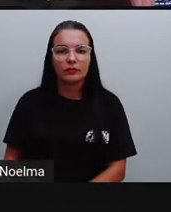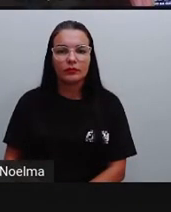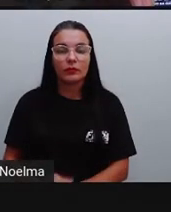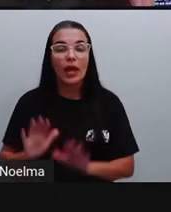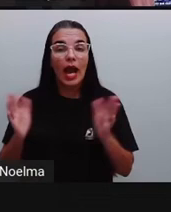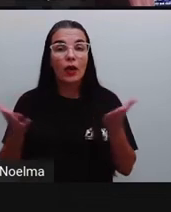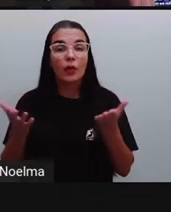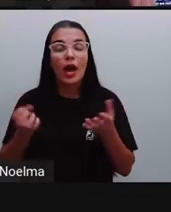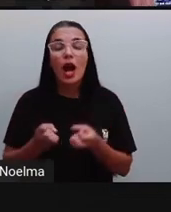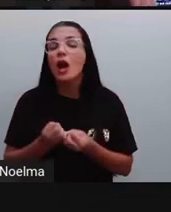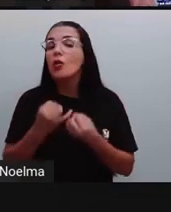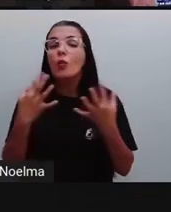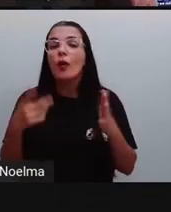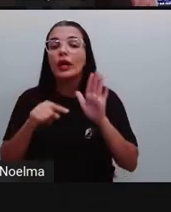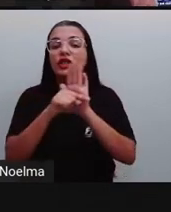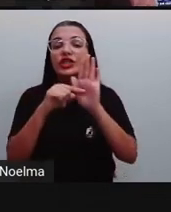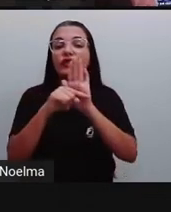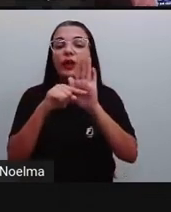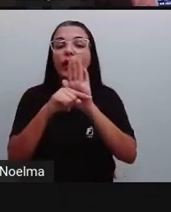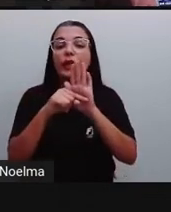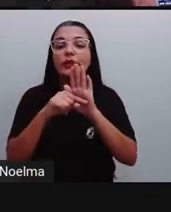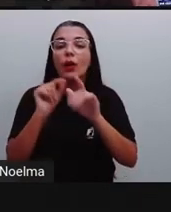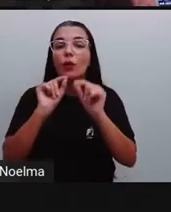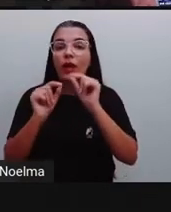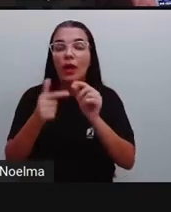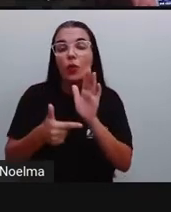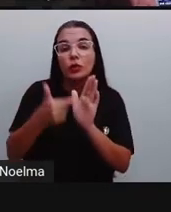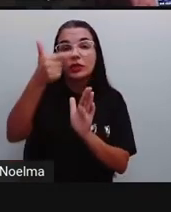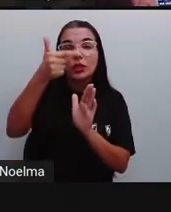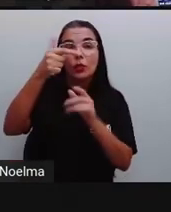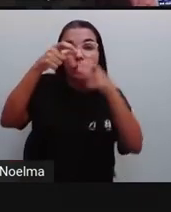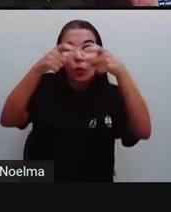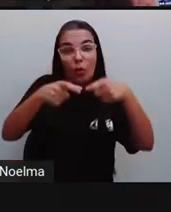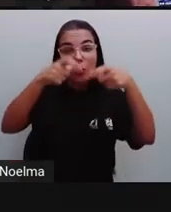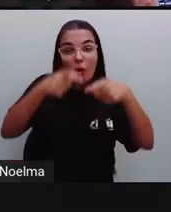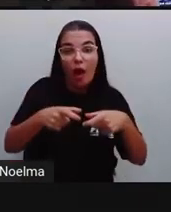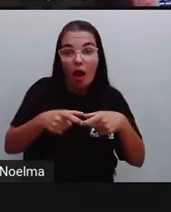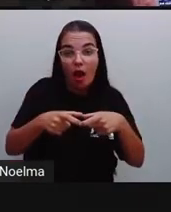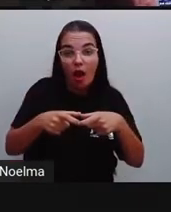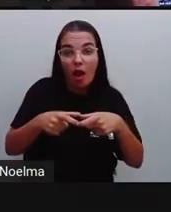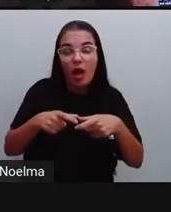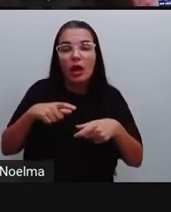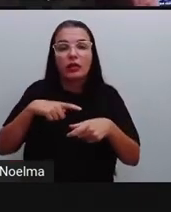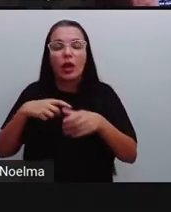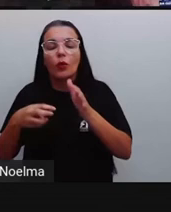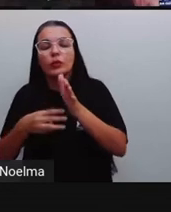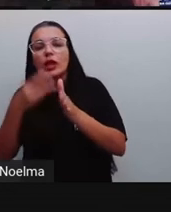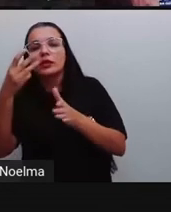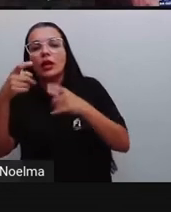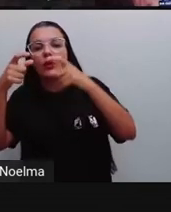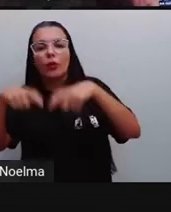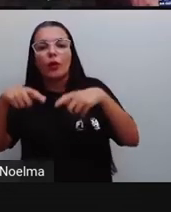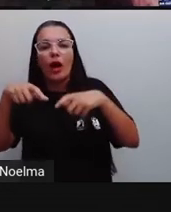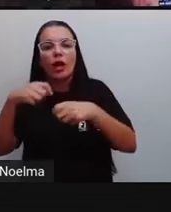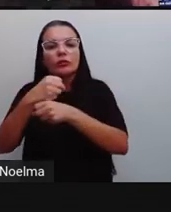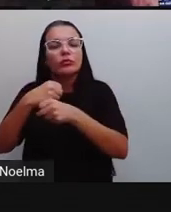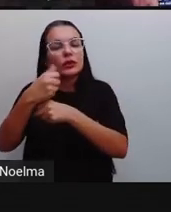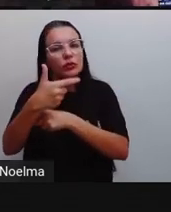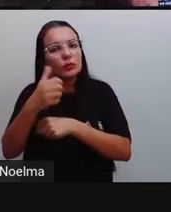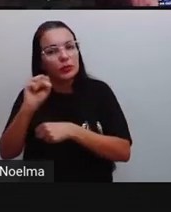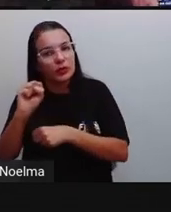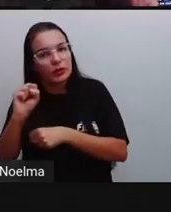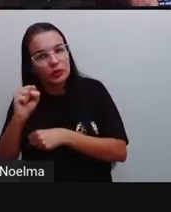Qual a diferença entre o segundo colocado e o terceiro colocado?